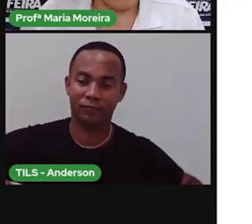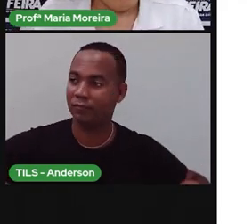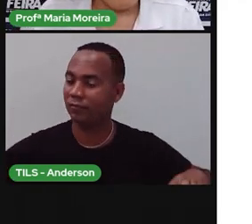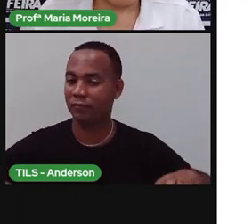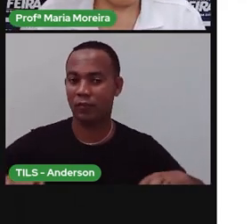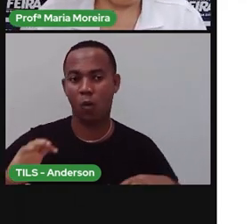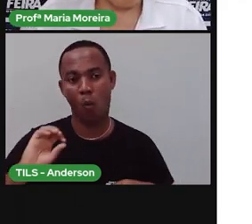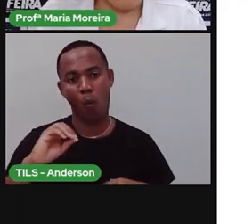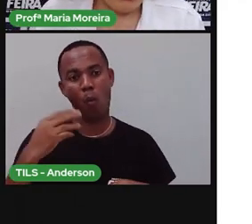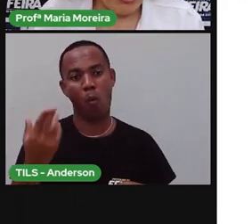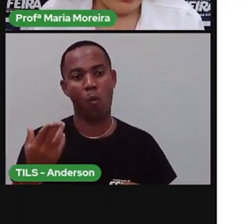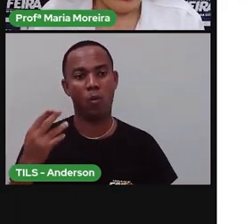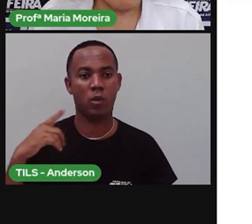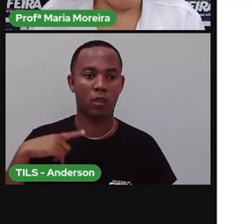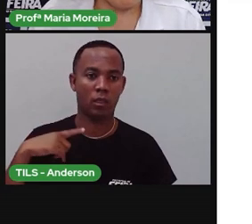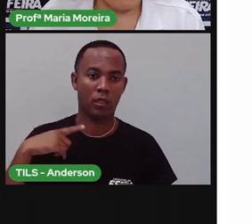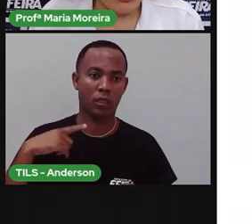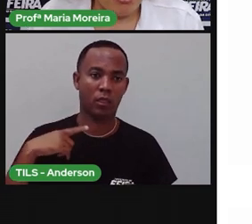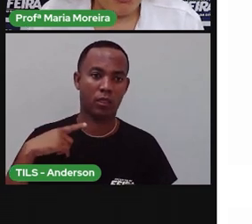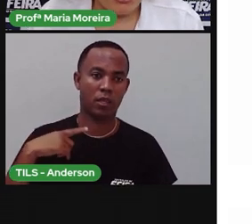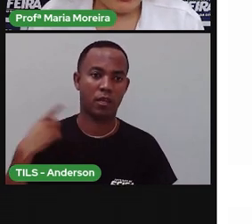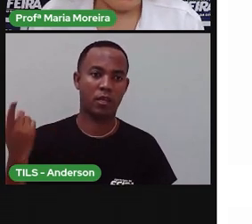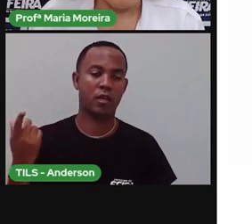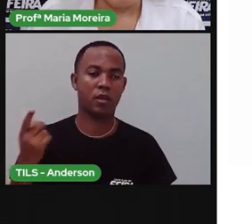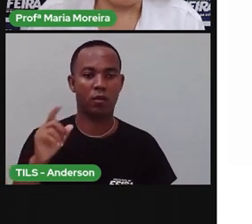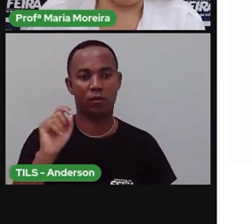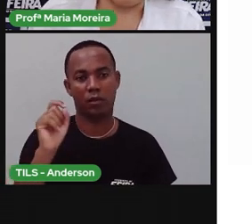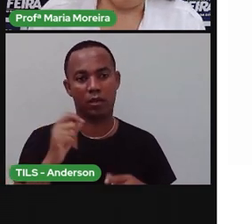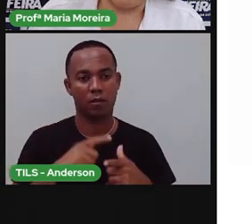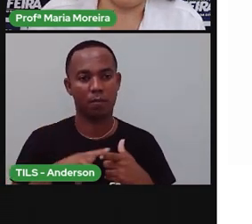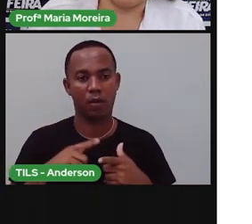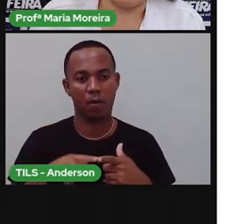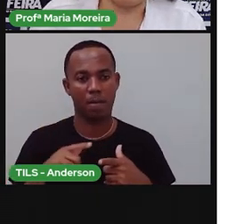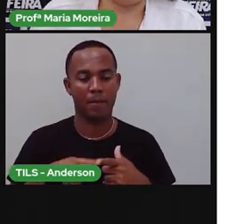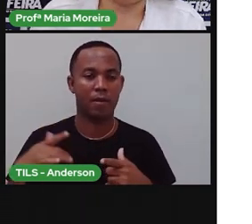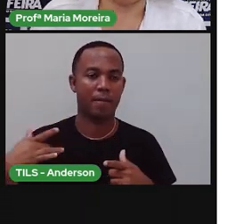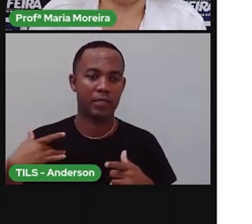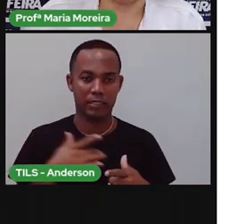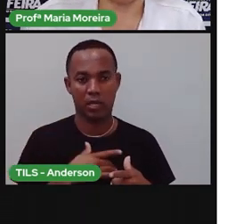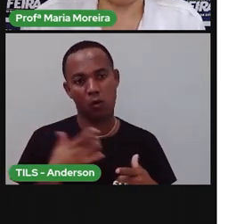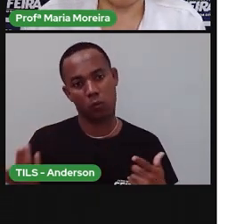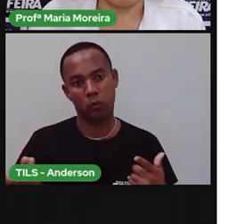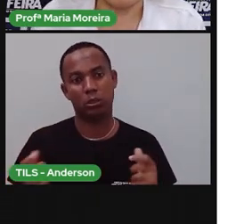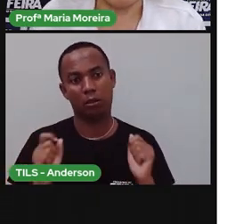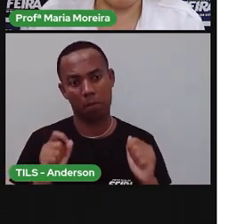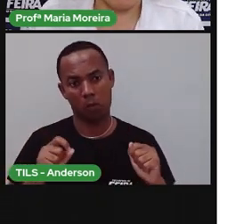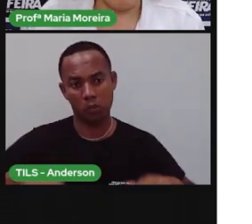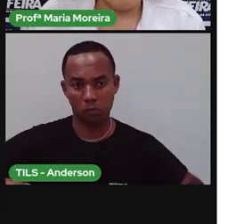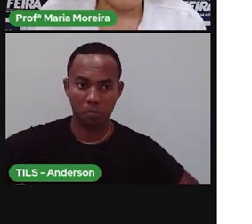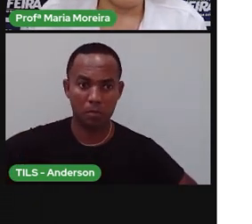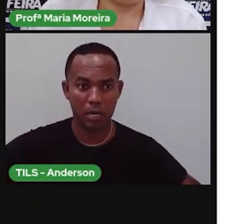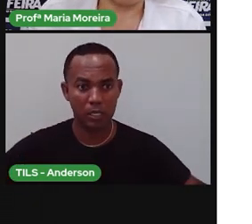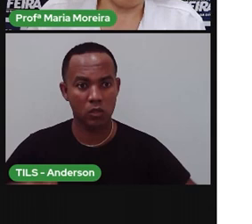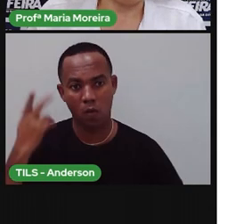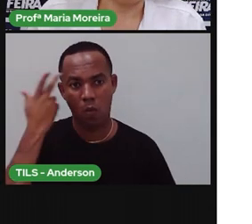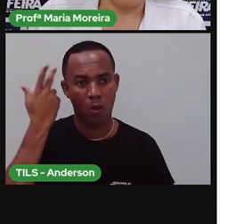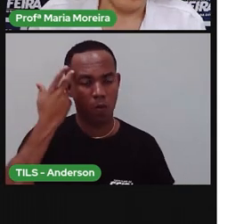ser que tenha alguma particularidade, alguma restrição física. Mas a normalidade, né? É que as pessoas andem o quê?